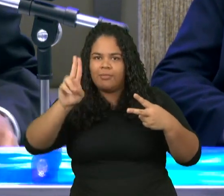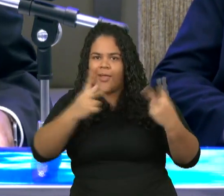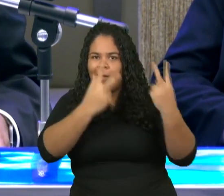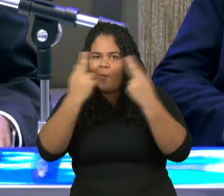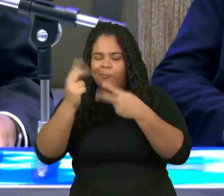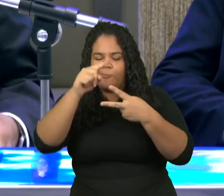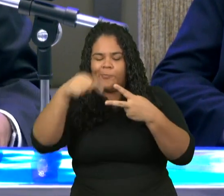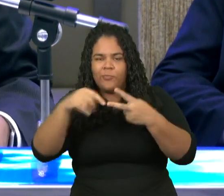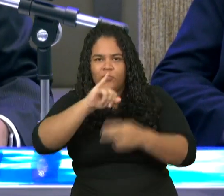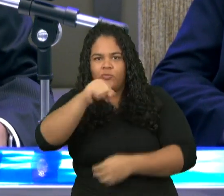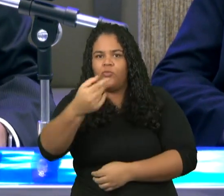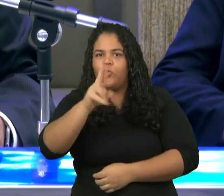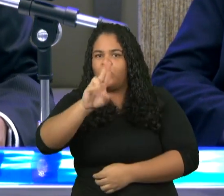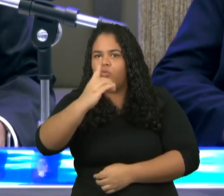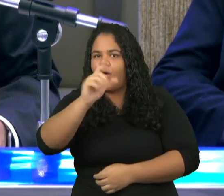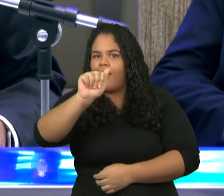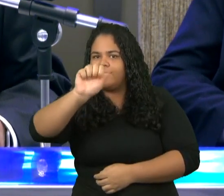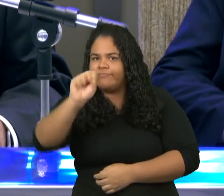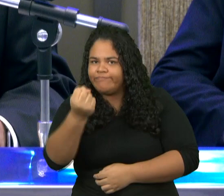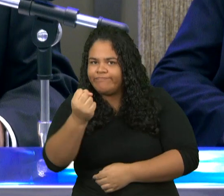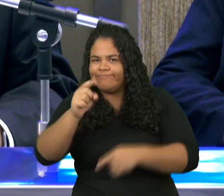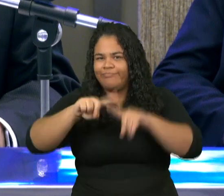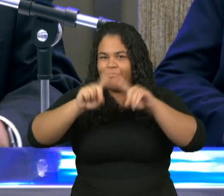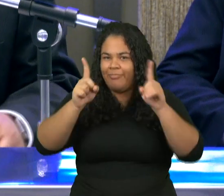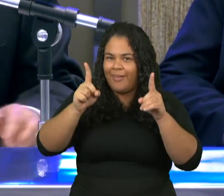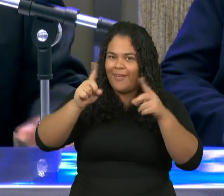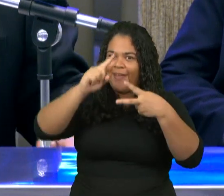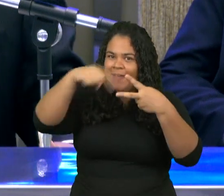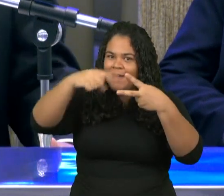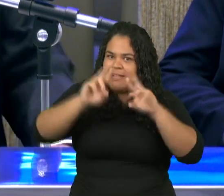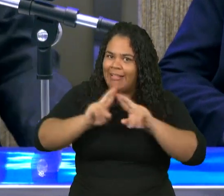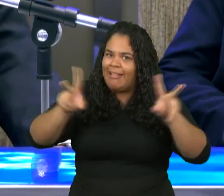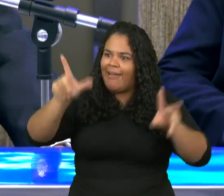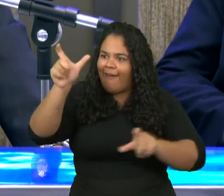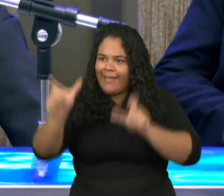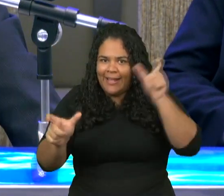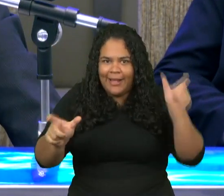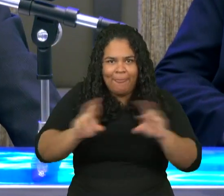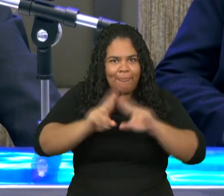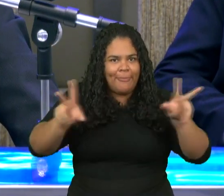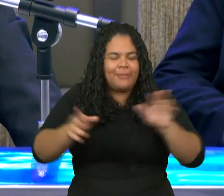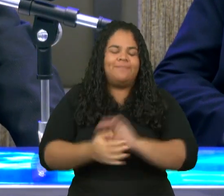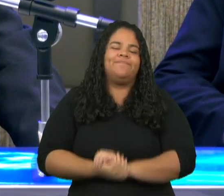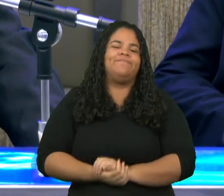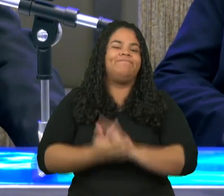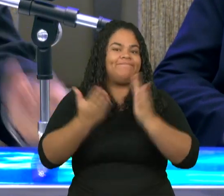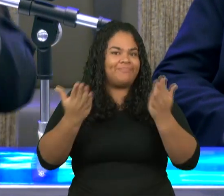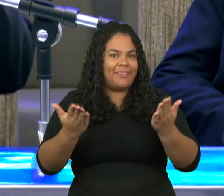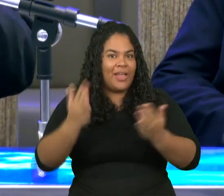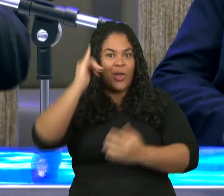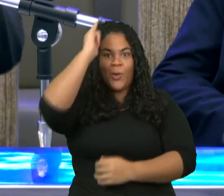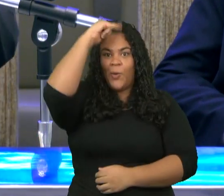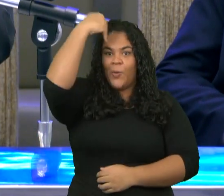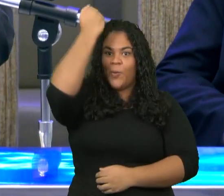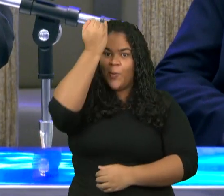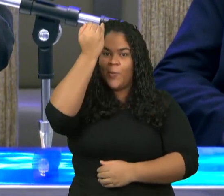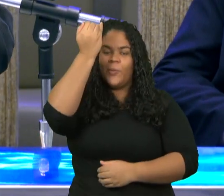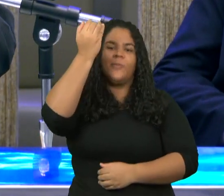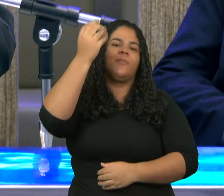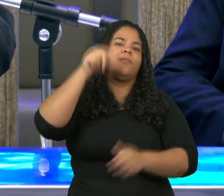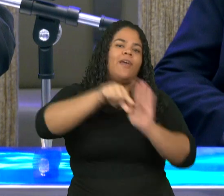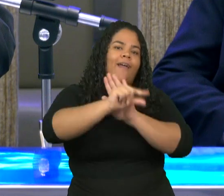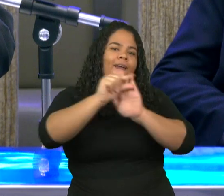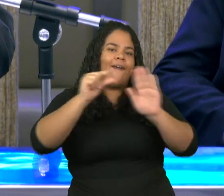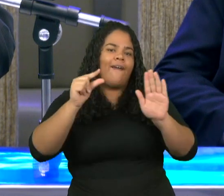Enoque viveu, os dias que ele viveu. Judas, versículo 14, porque não é